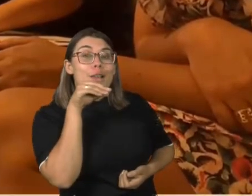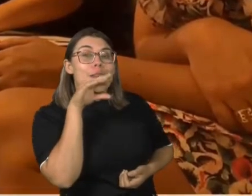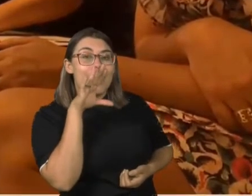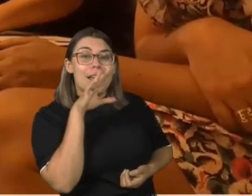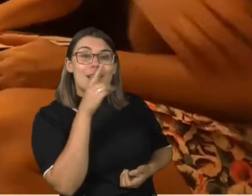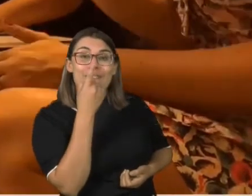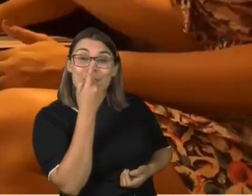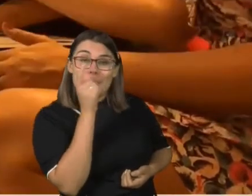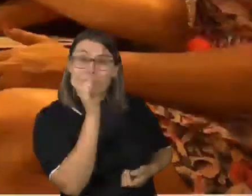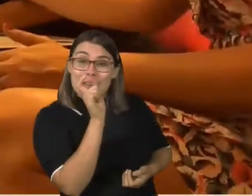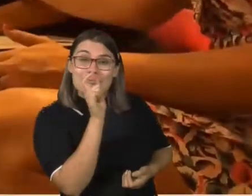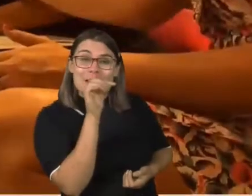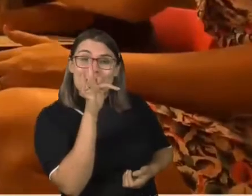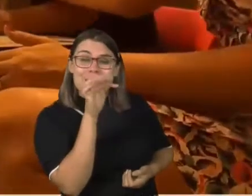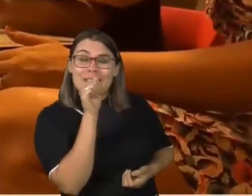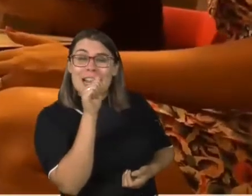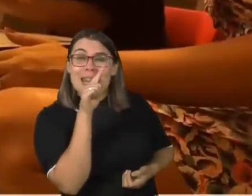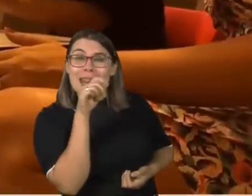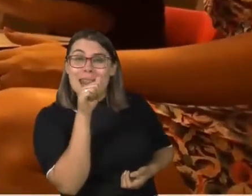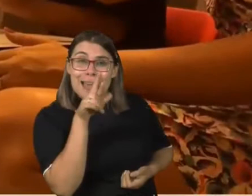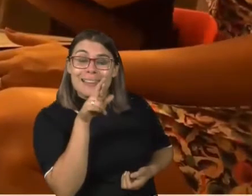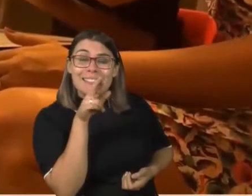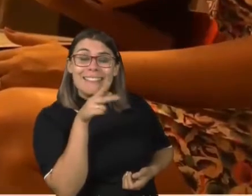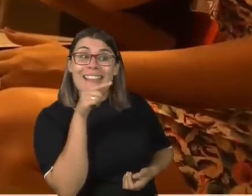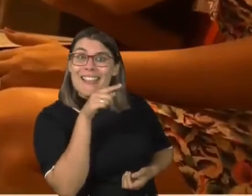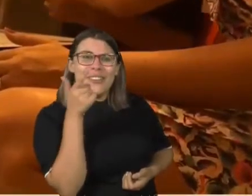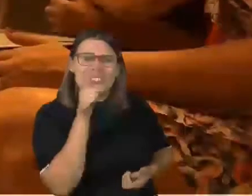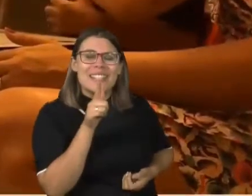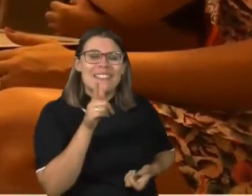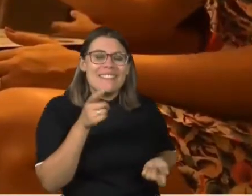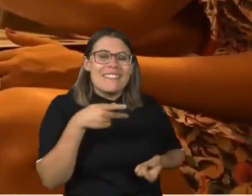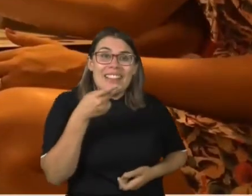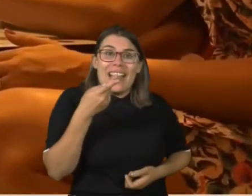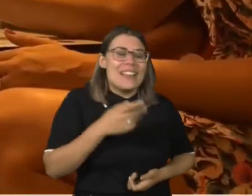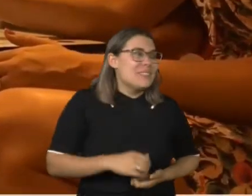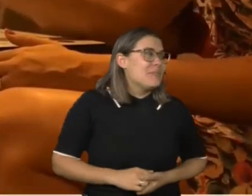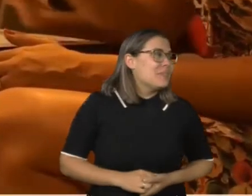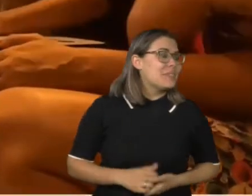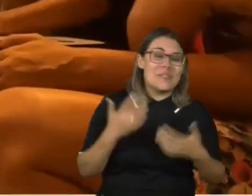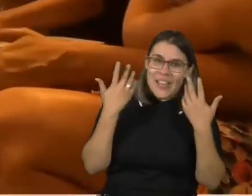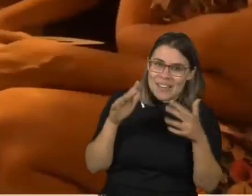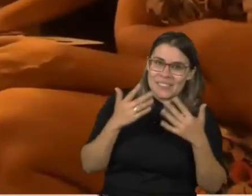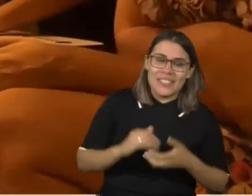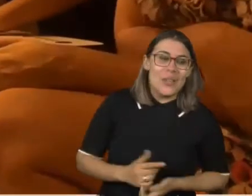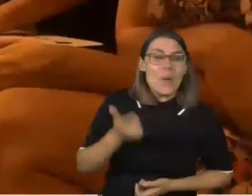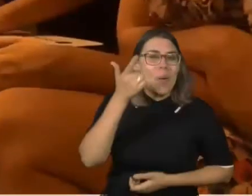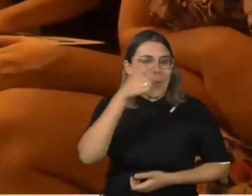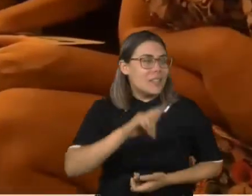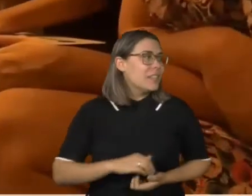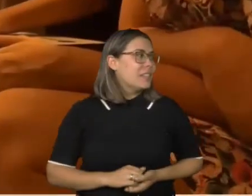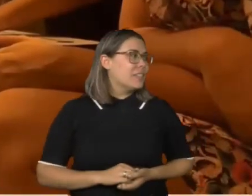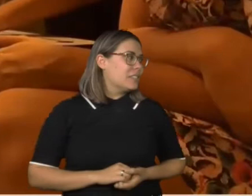o peixinho quer comer. Isso. Muito bem. Beijo a gente já. Aí. Outro agora.